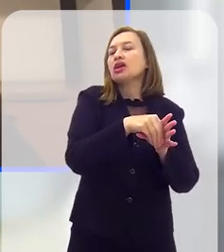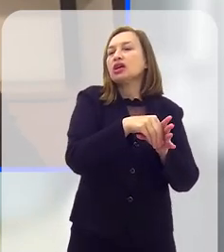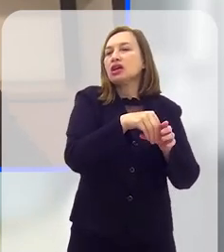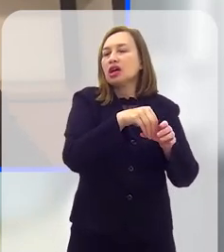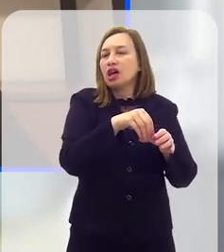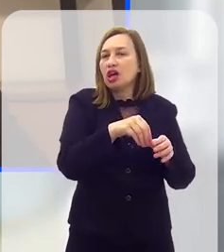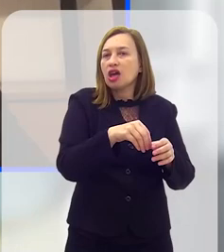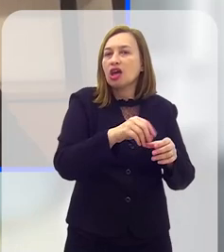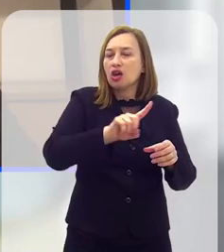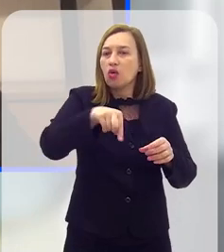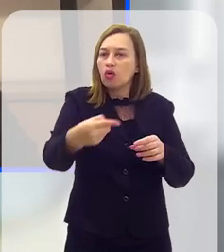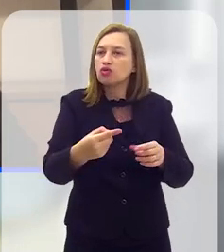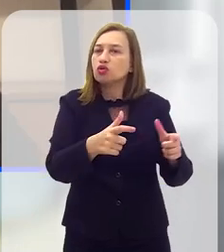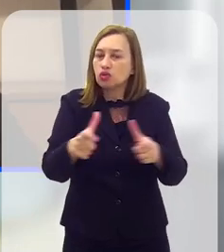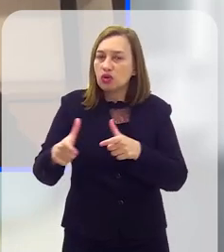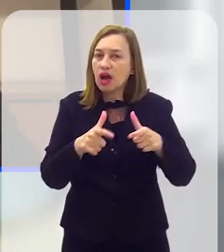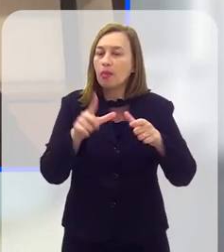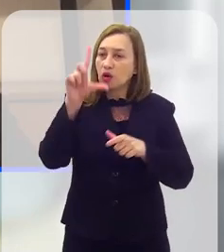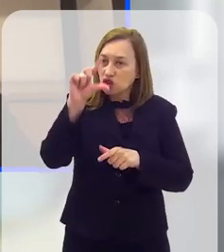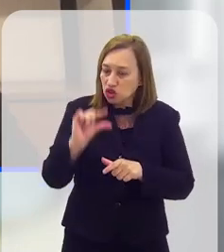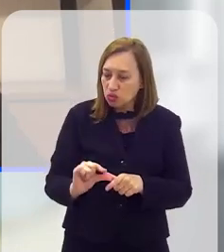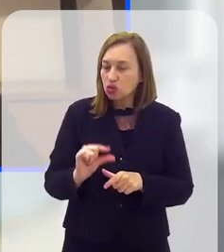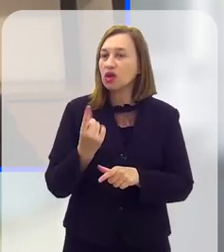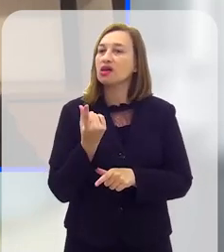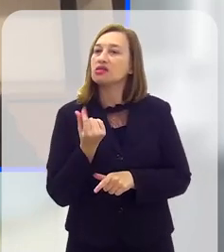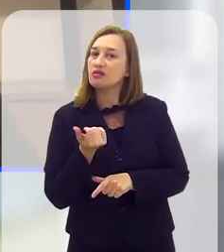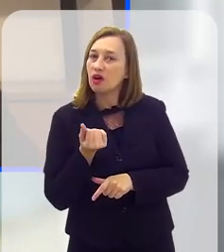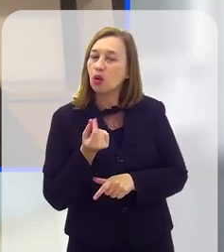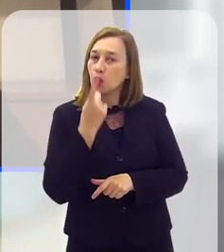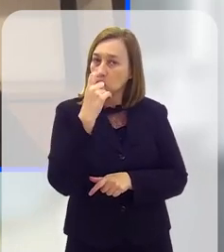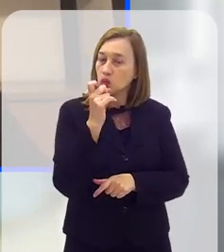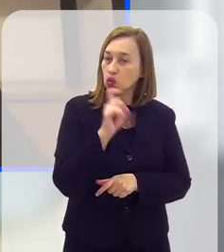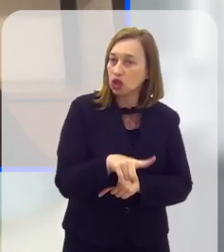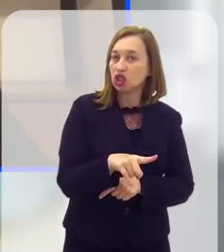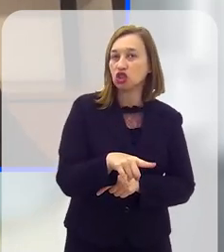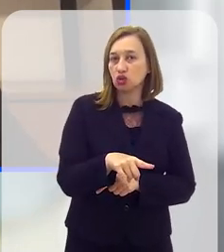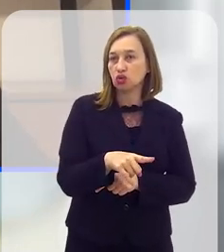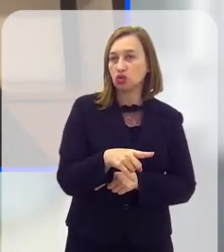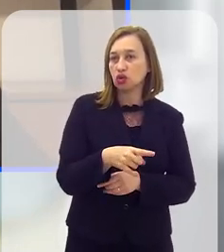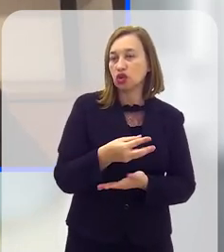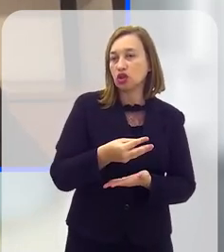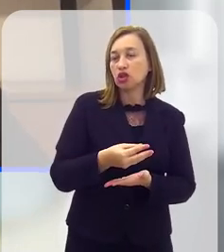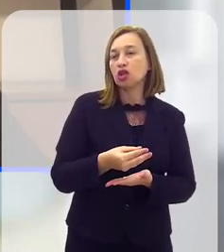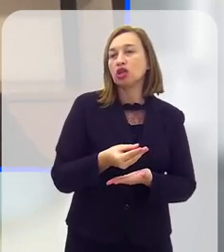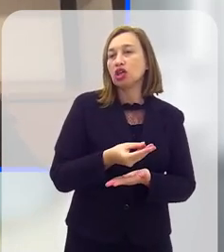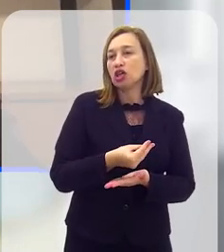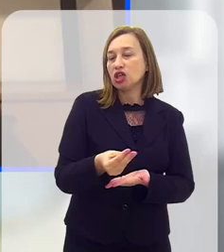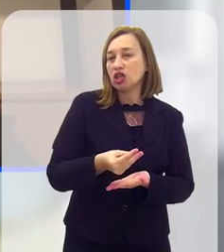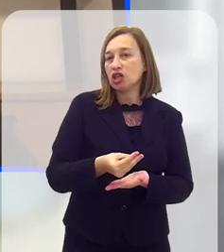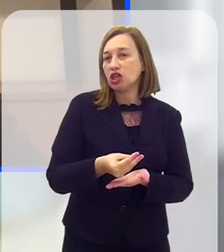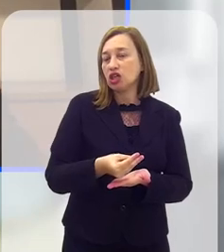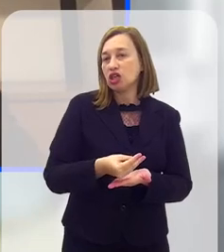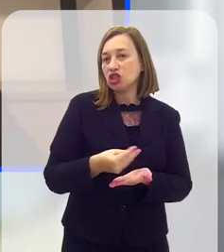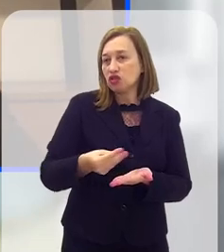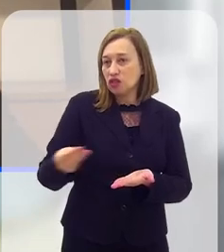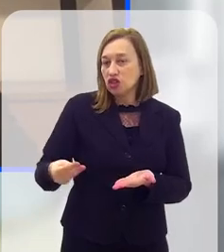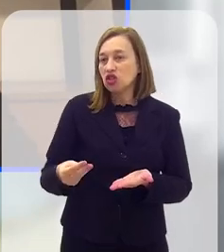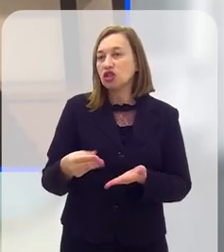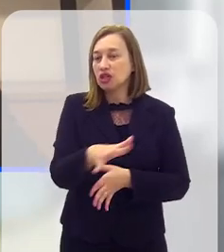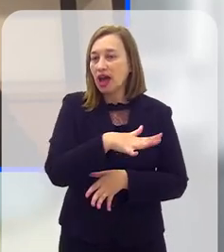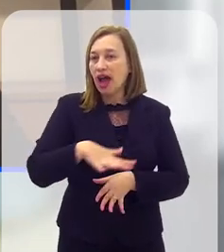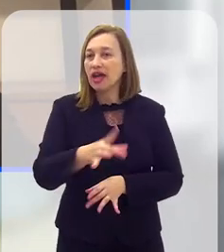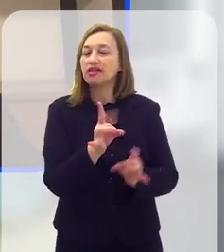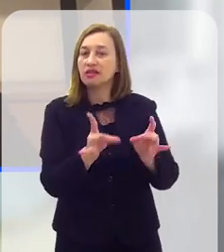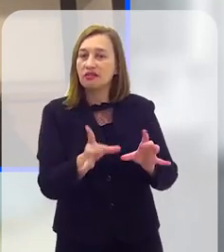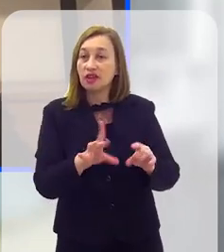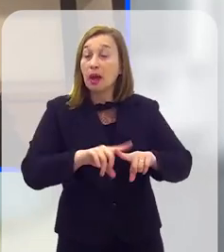começar a expandir isso para outras metrópoles, possa diminuir esse custo do lixo e repassar isso para os comércios.